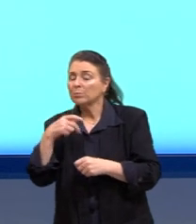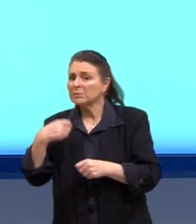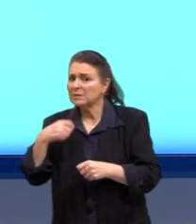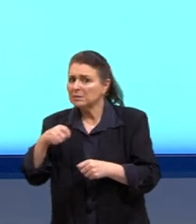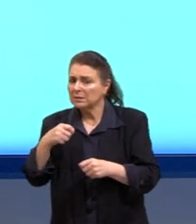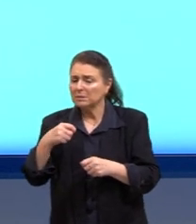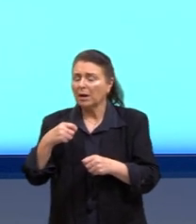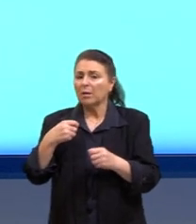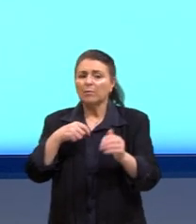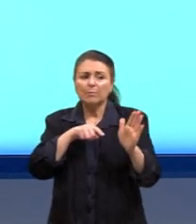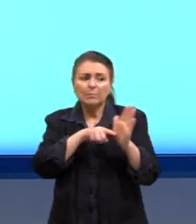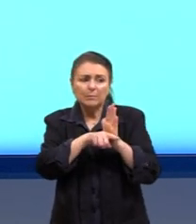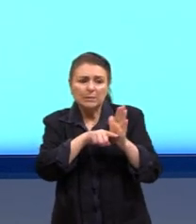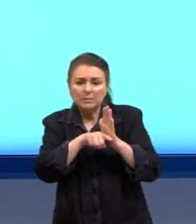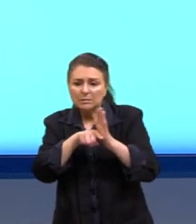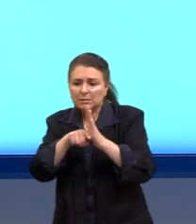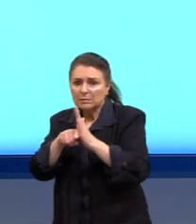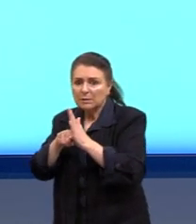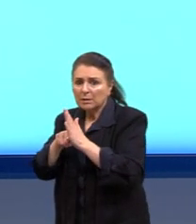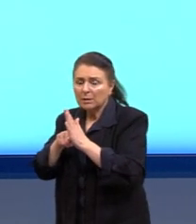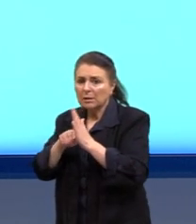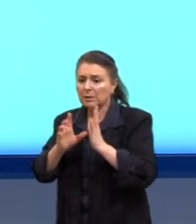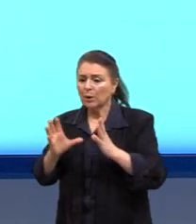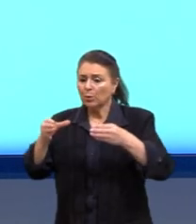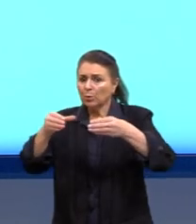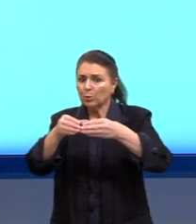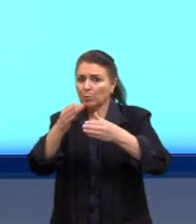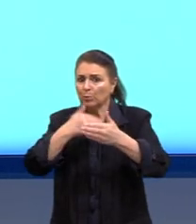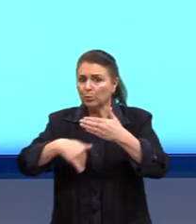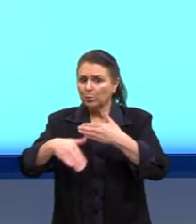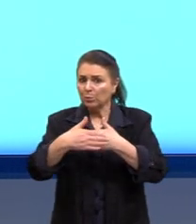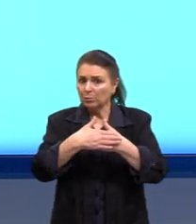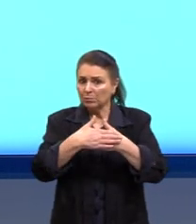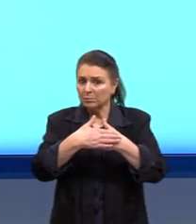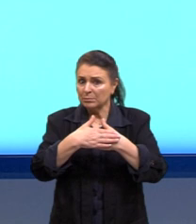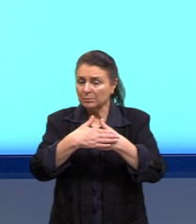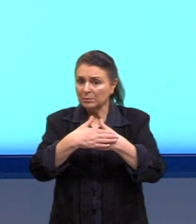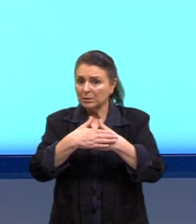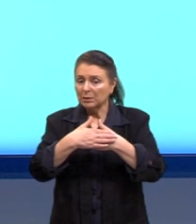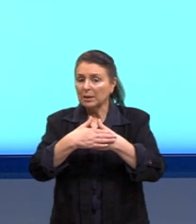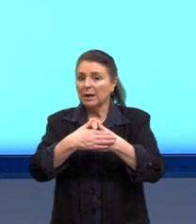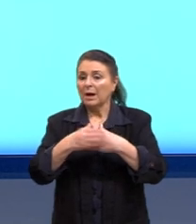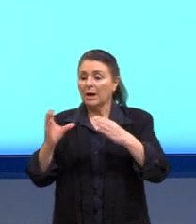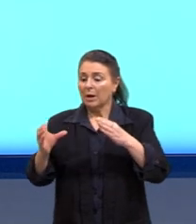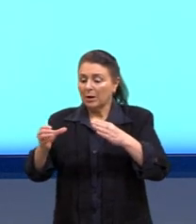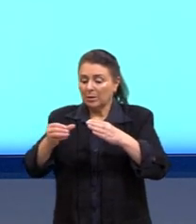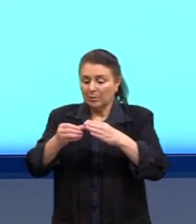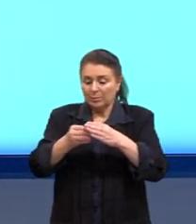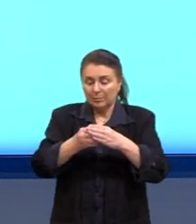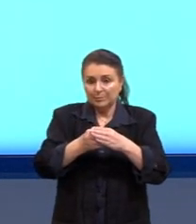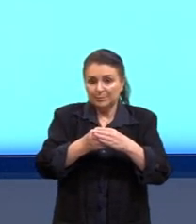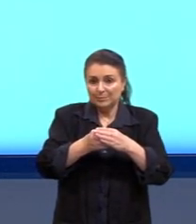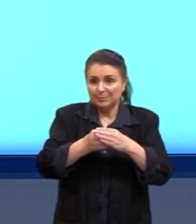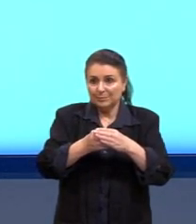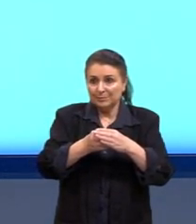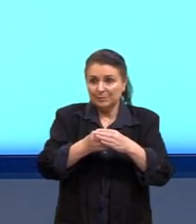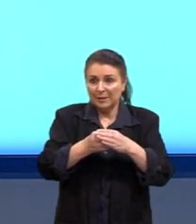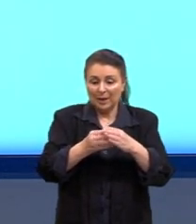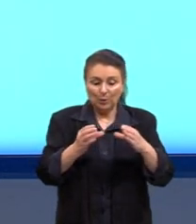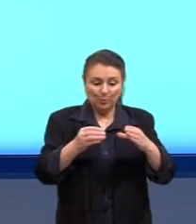consultar a população inteira, né, disponível. A amostra, então, vai ser só esse